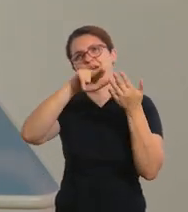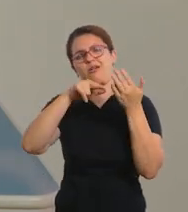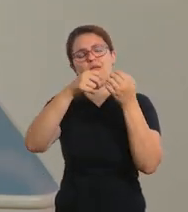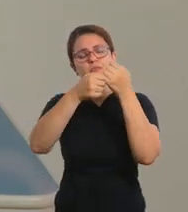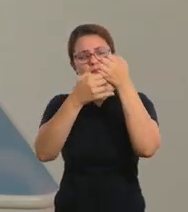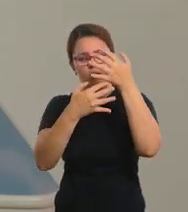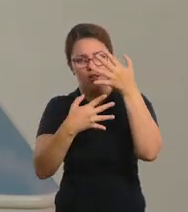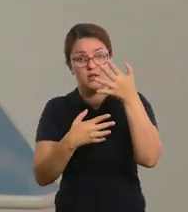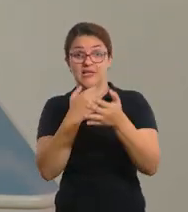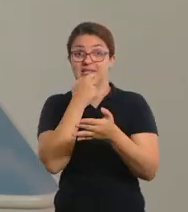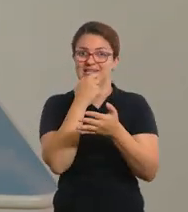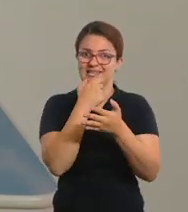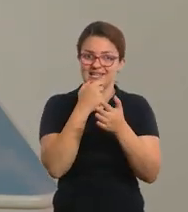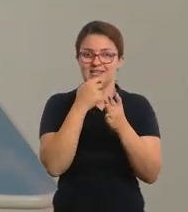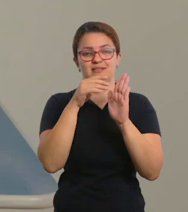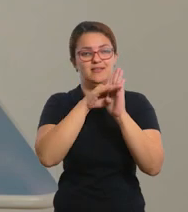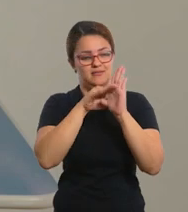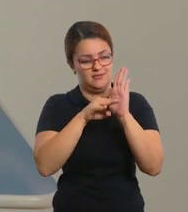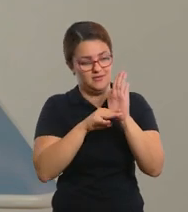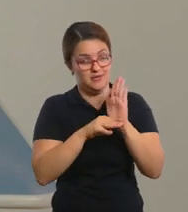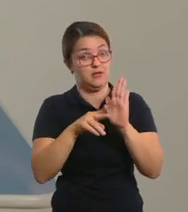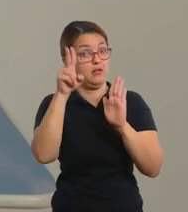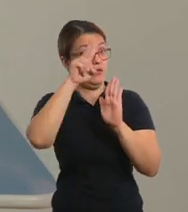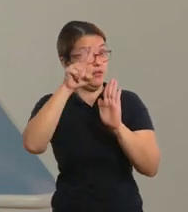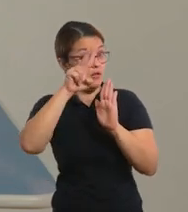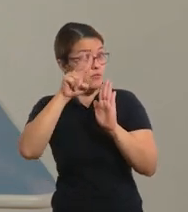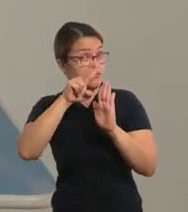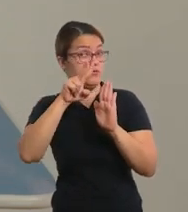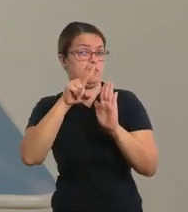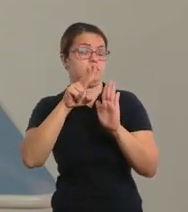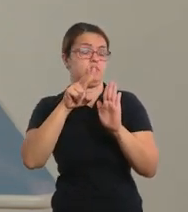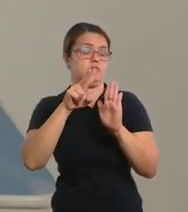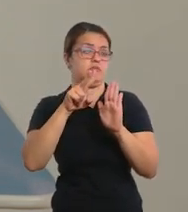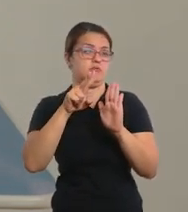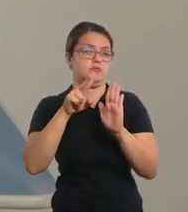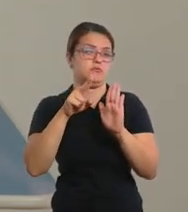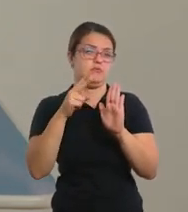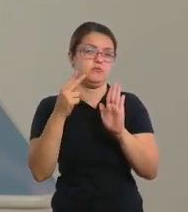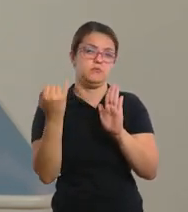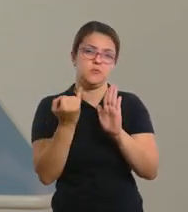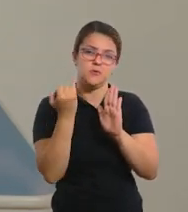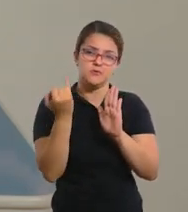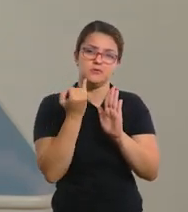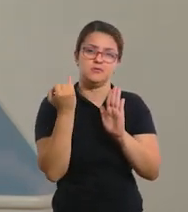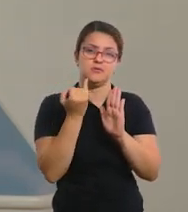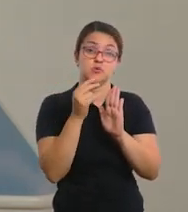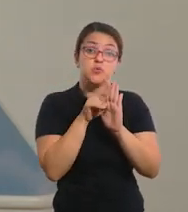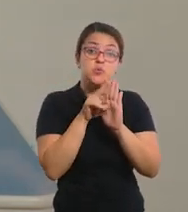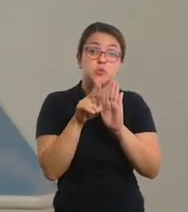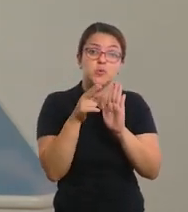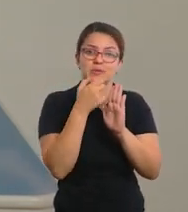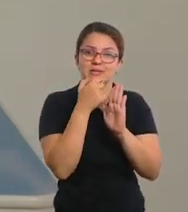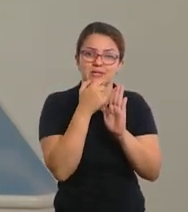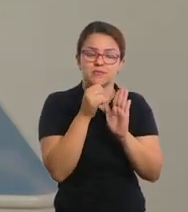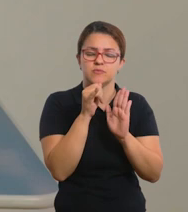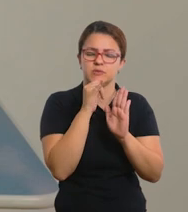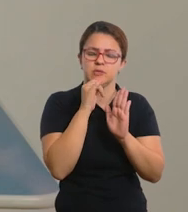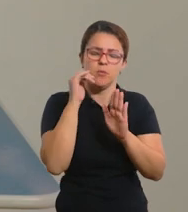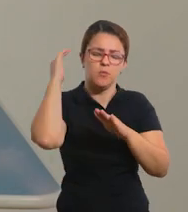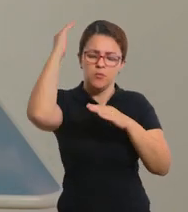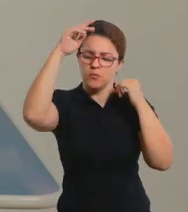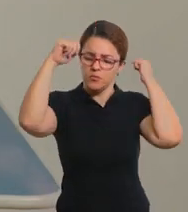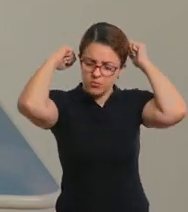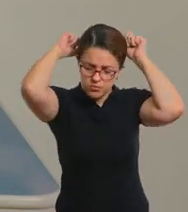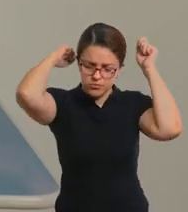com o filho de vocês em casa. Sempre lembrando que é importante falar o nome da brincadeira em inglês. Eu vou brincar de cobra